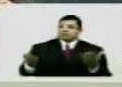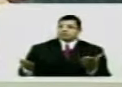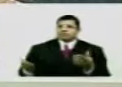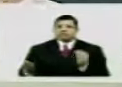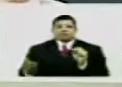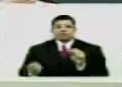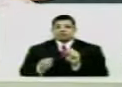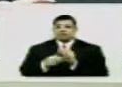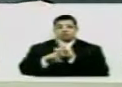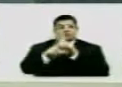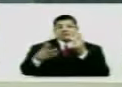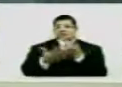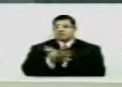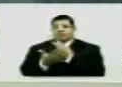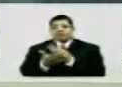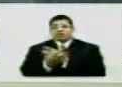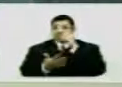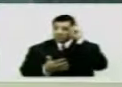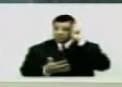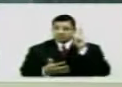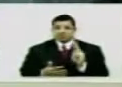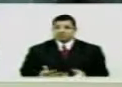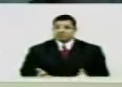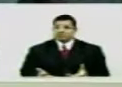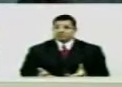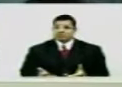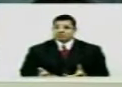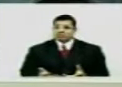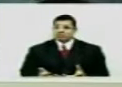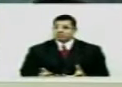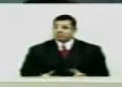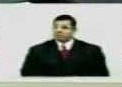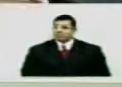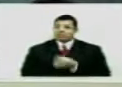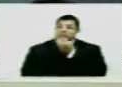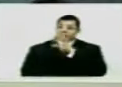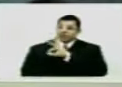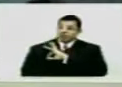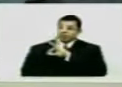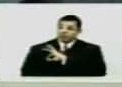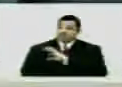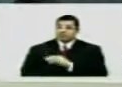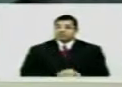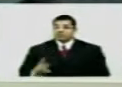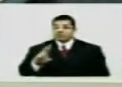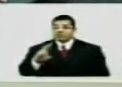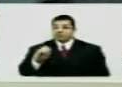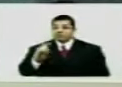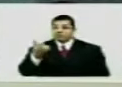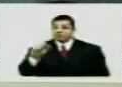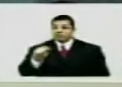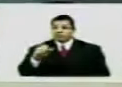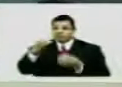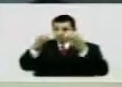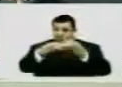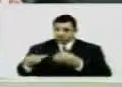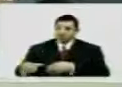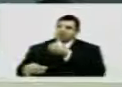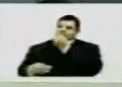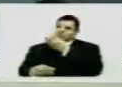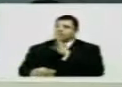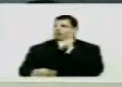Tem alguma coisa errada nessa história A política do Ronda nos bairros É